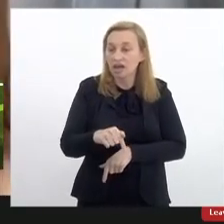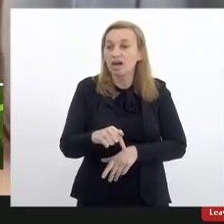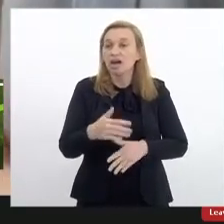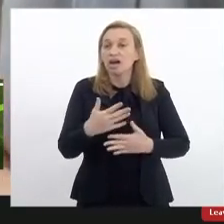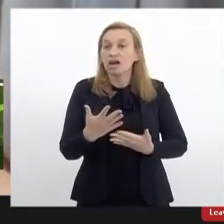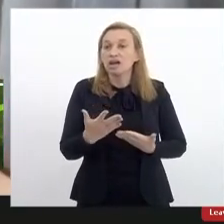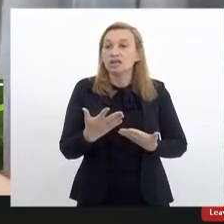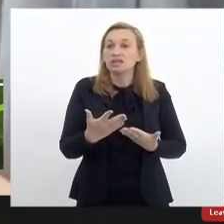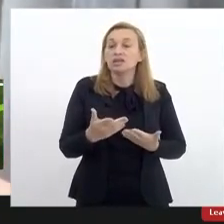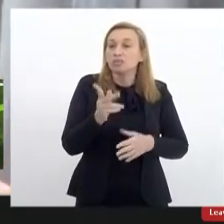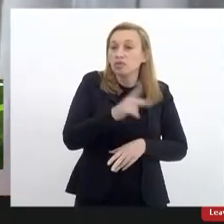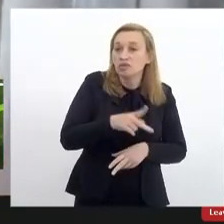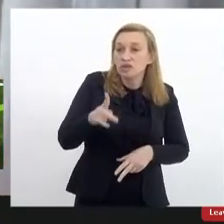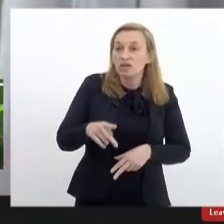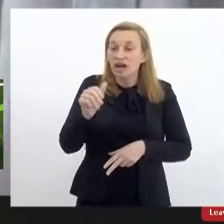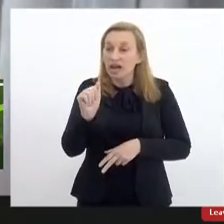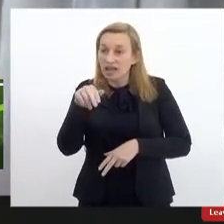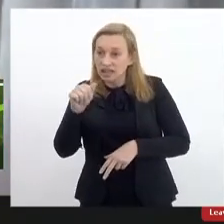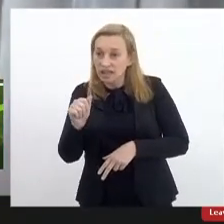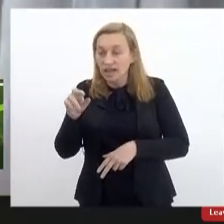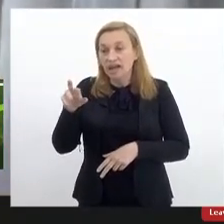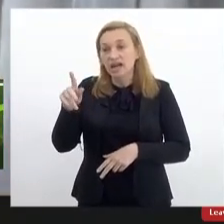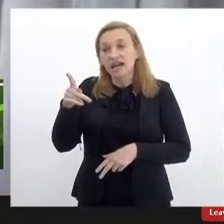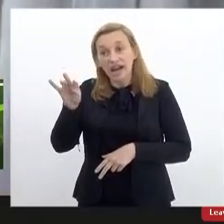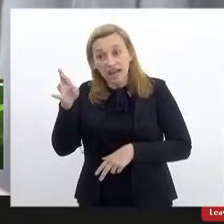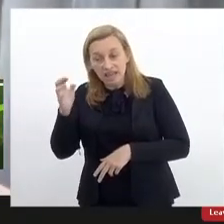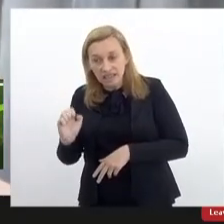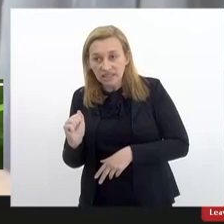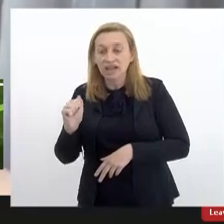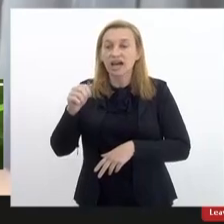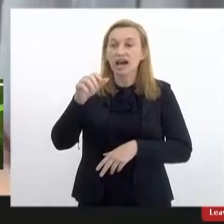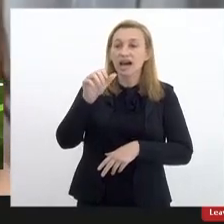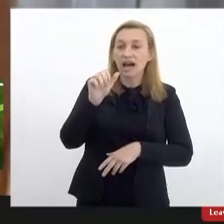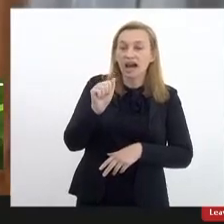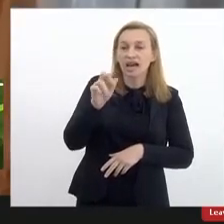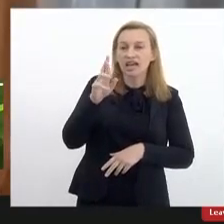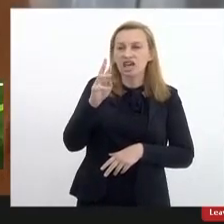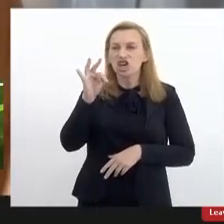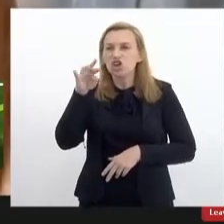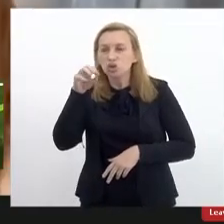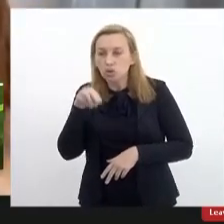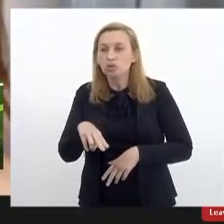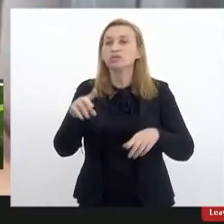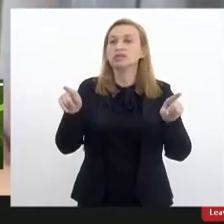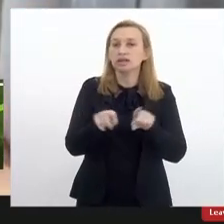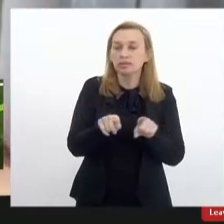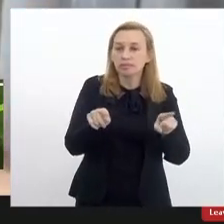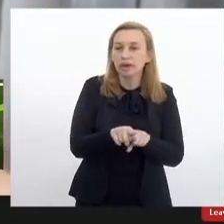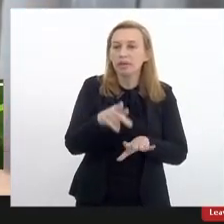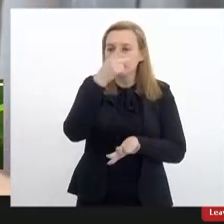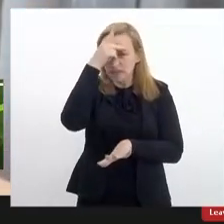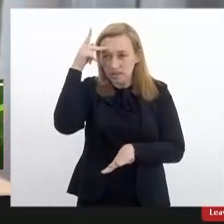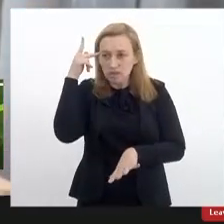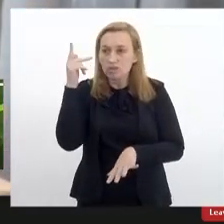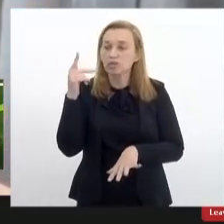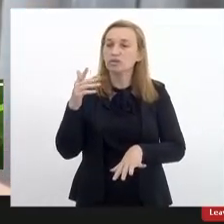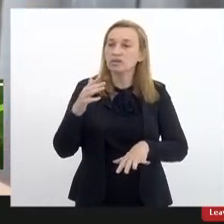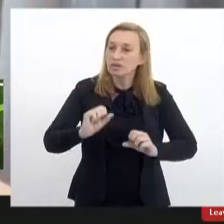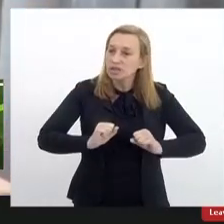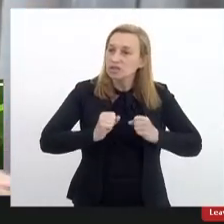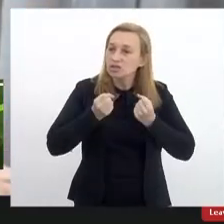professora Ana Karina o Ayrton mas temos também pessoas muito